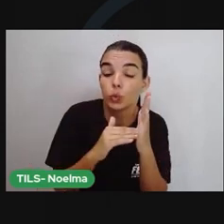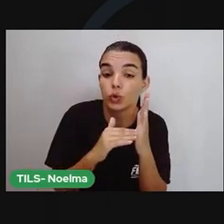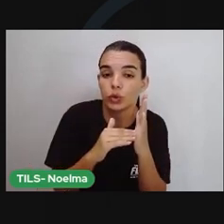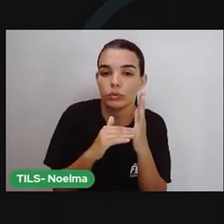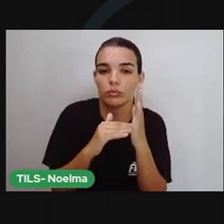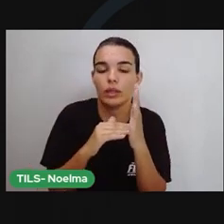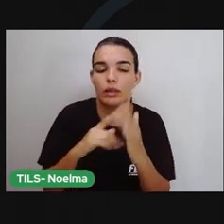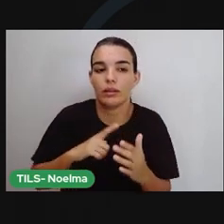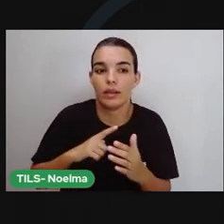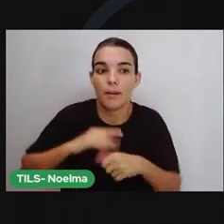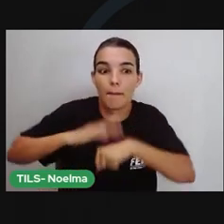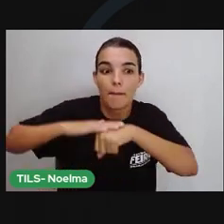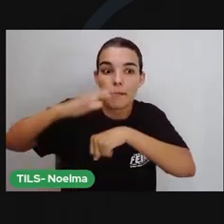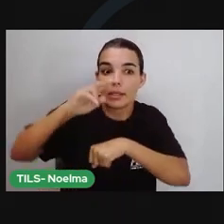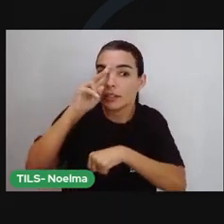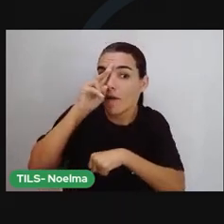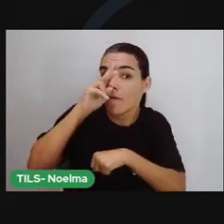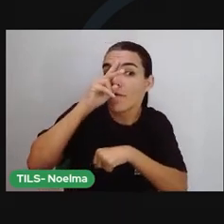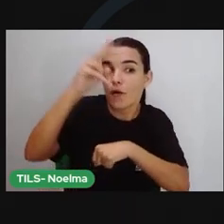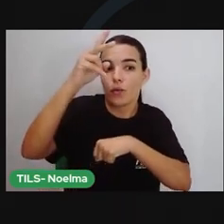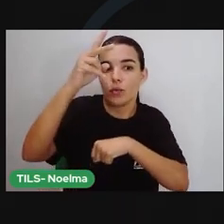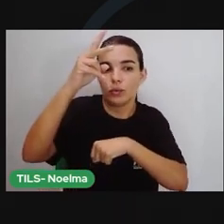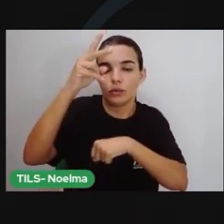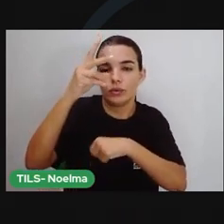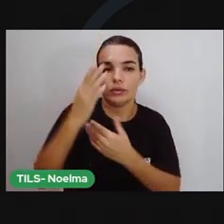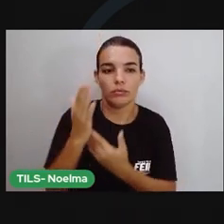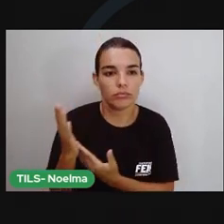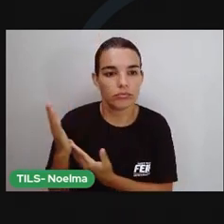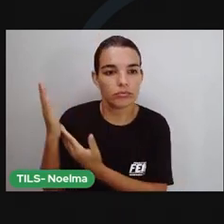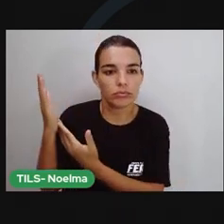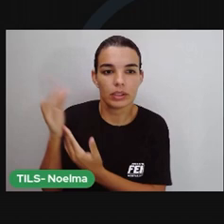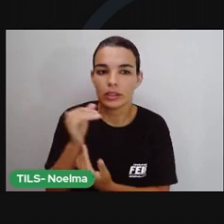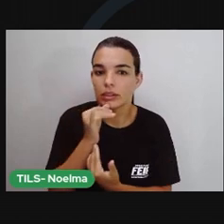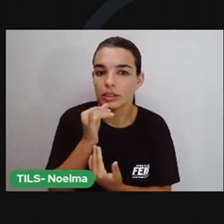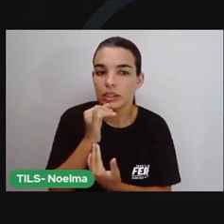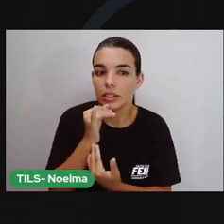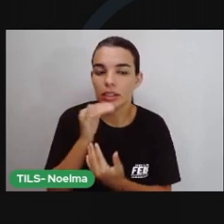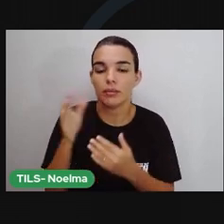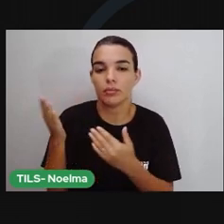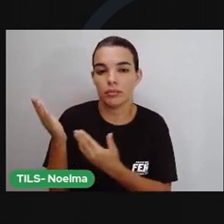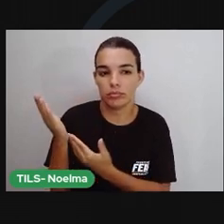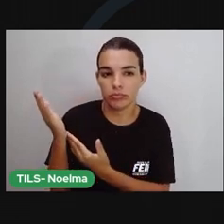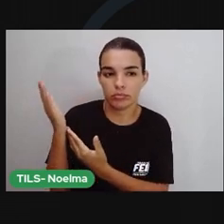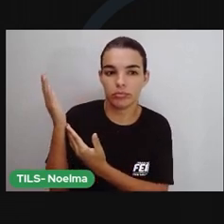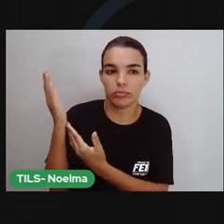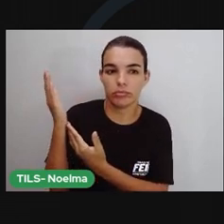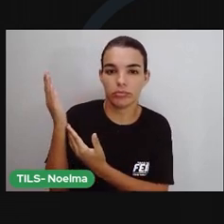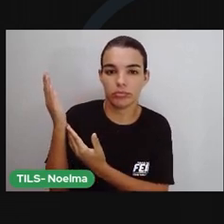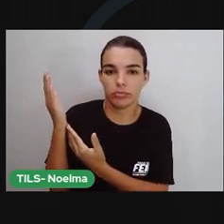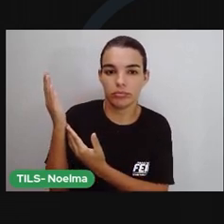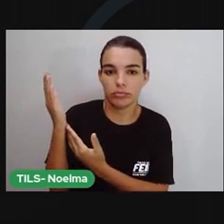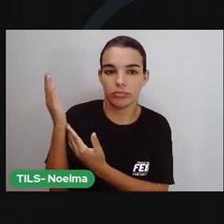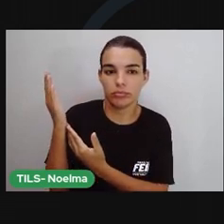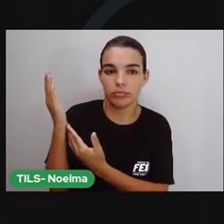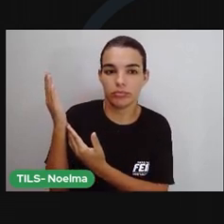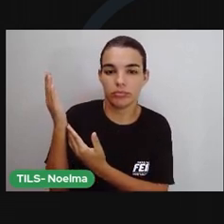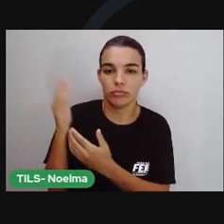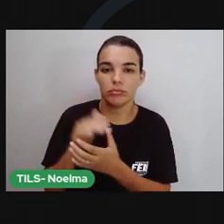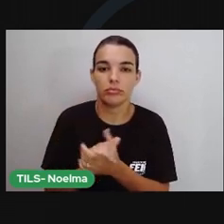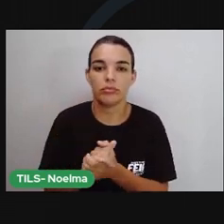a sílaba tônica. Baú, feliz, guaraná.